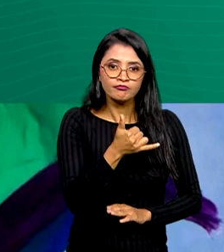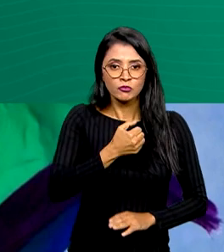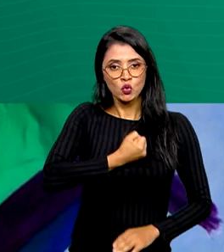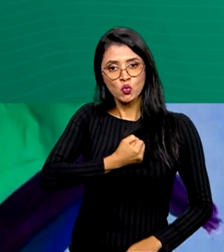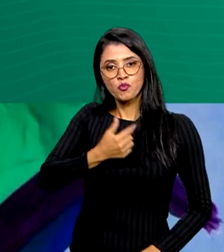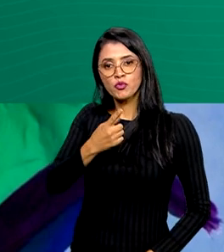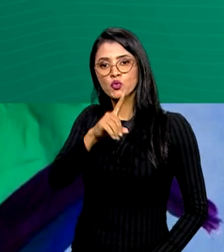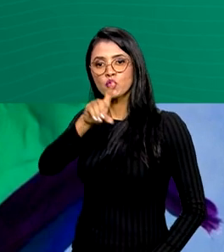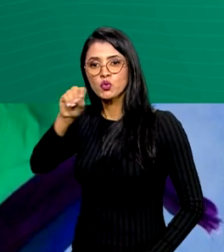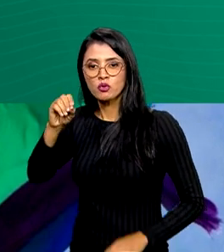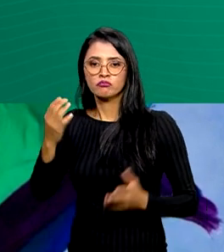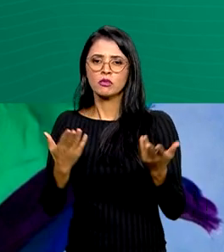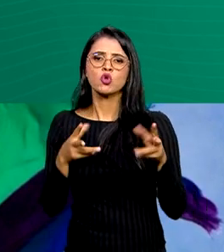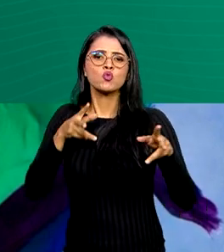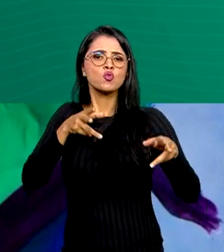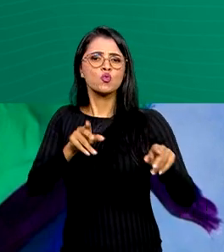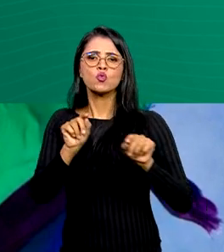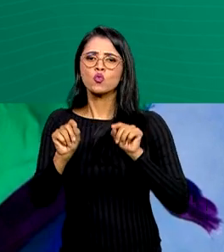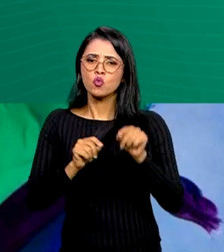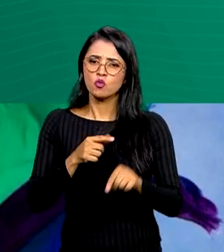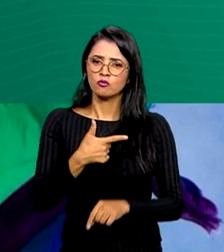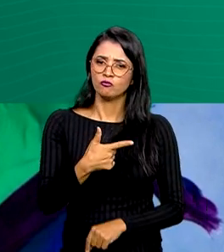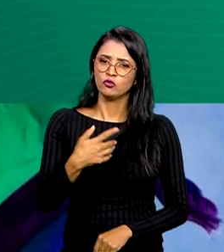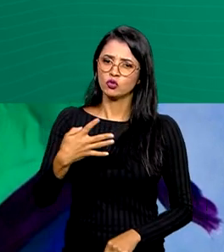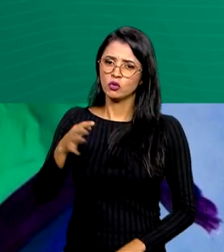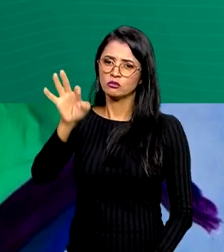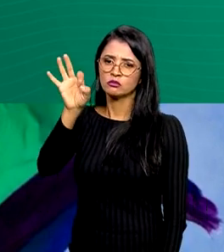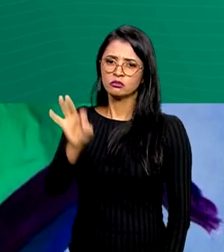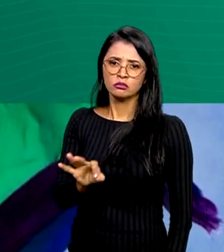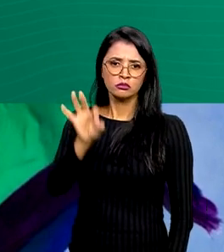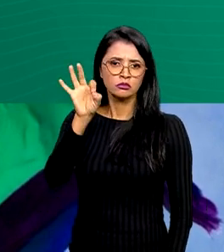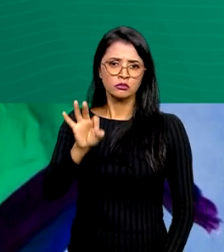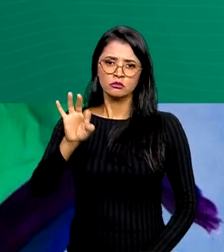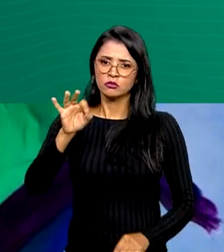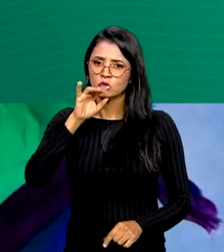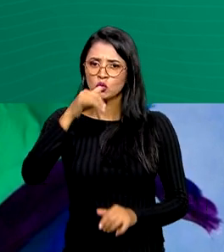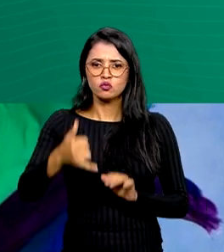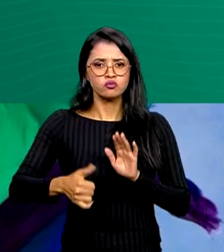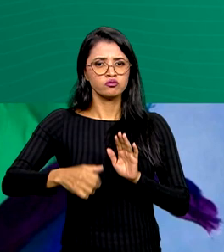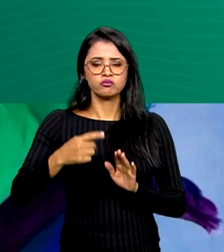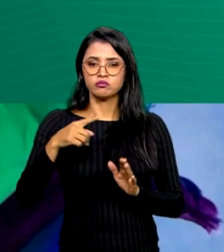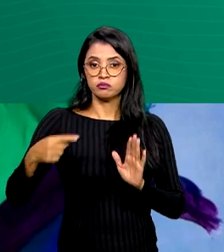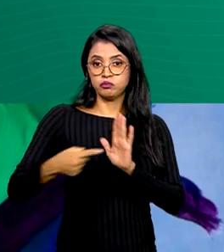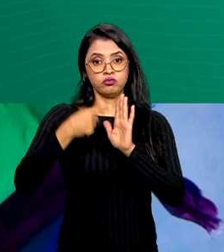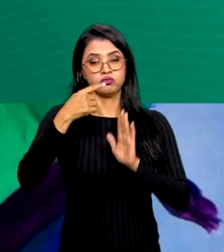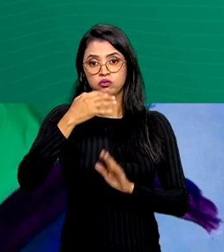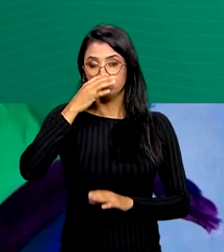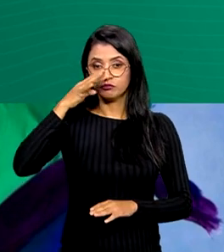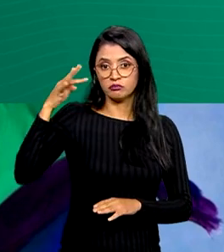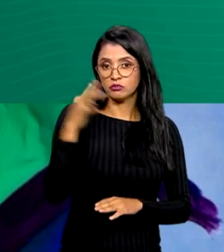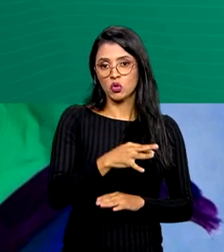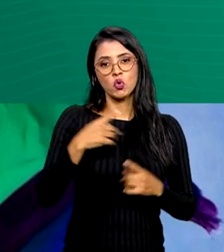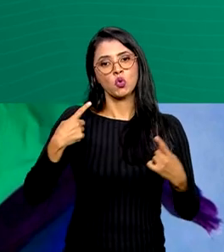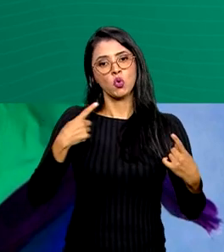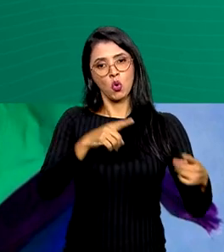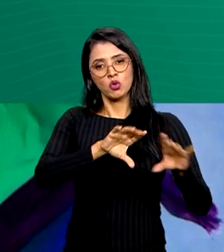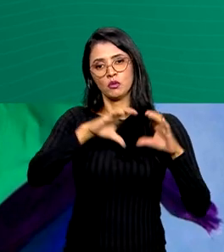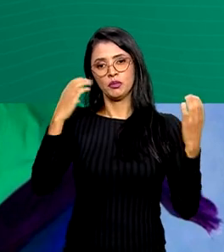correspondem a aproximadamente 24% dos delitos cometidos contra a população